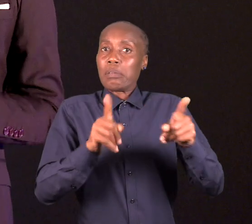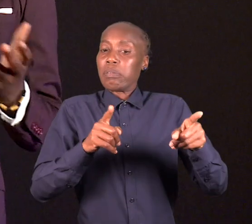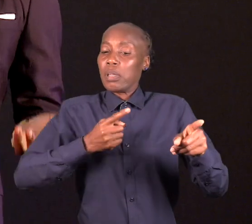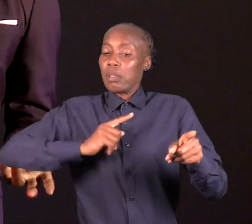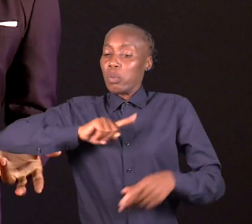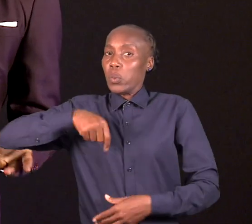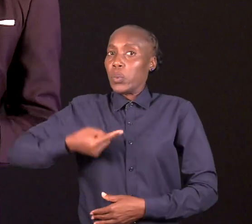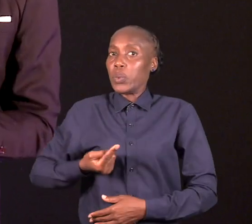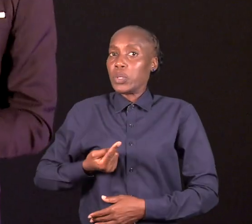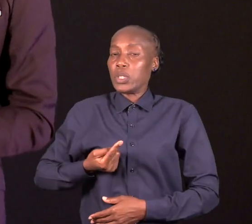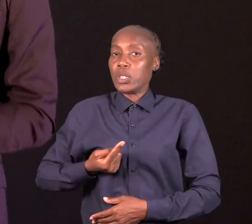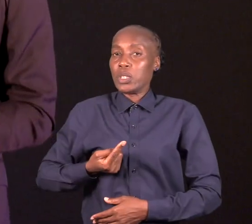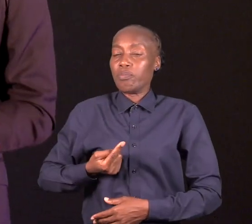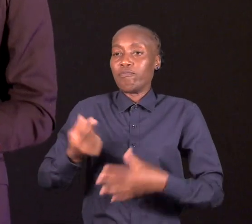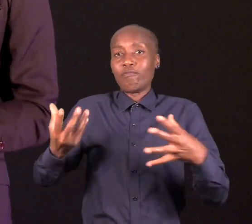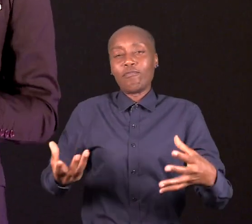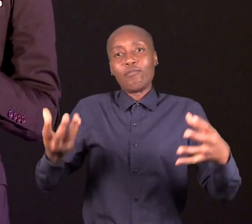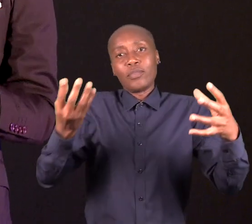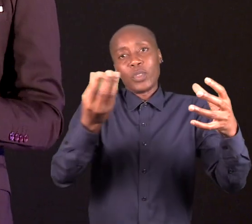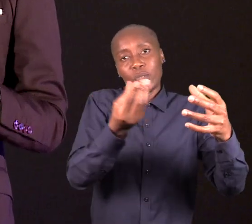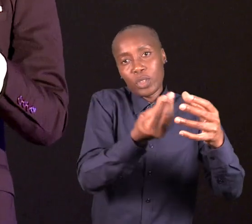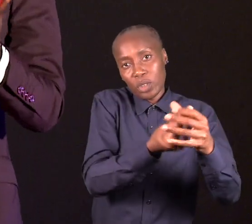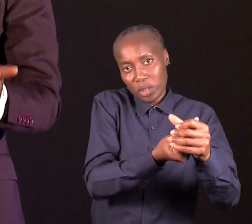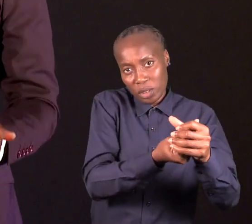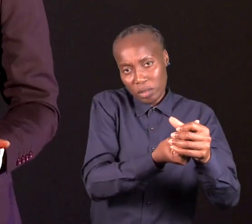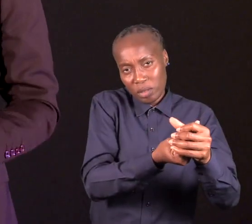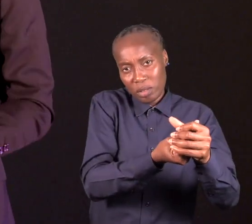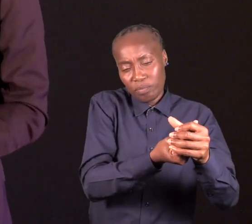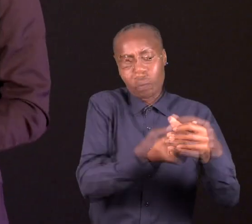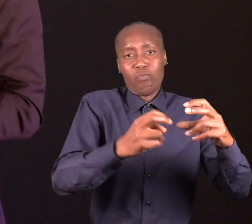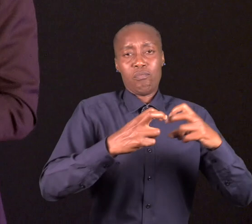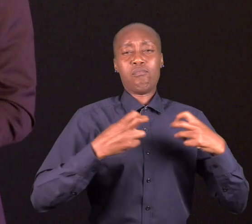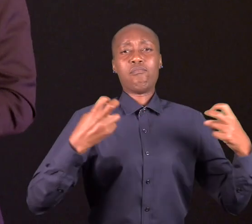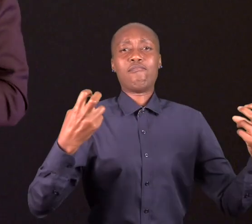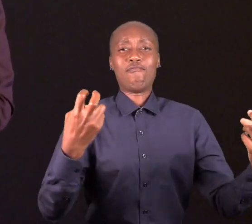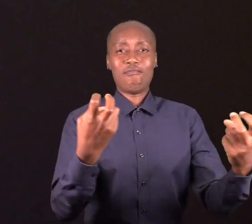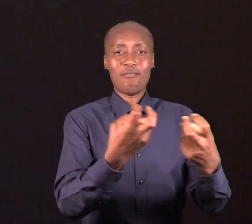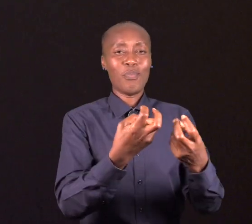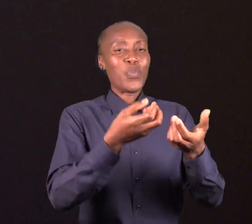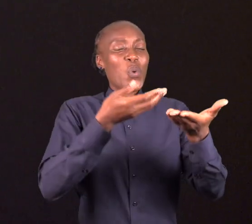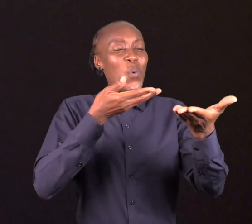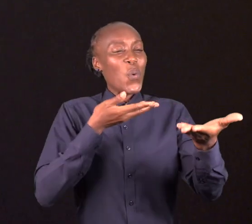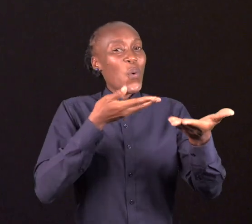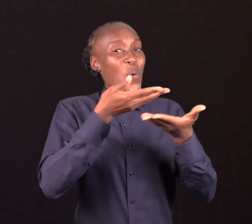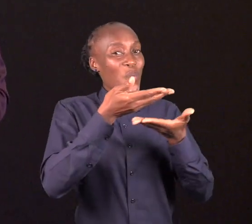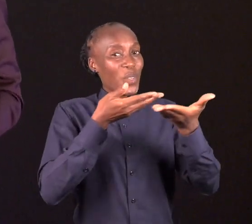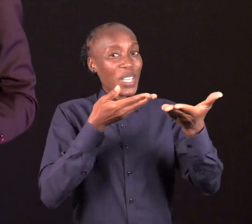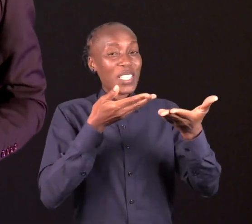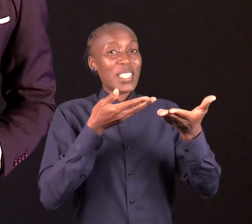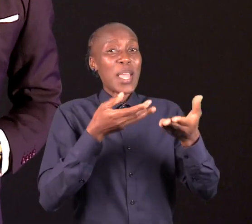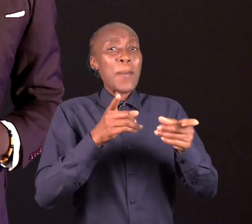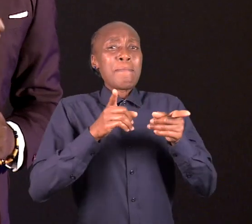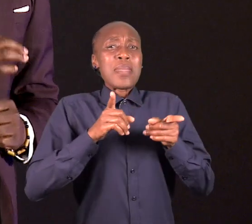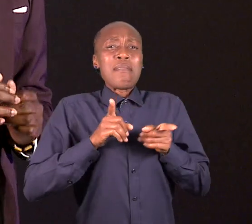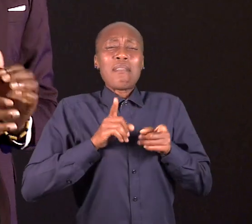Diferentemente de nós, preferíamos nos juntar às rodas de conversa com mais de